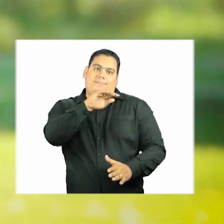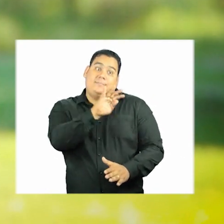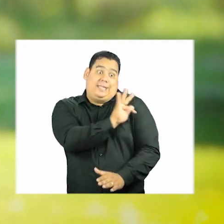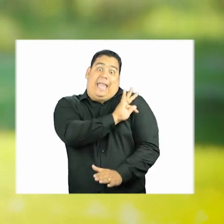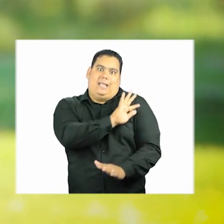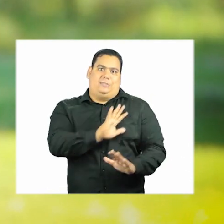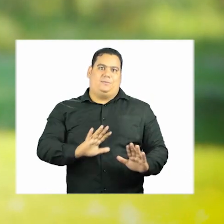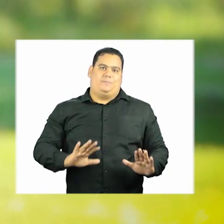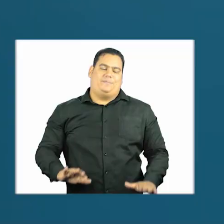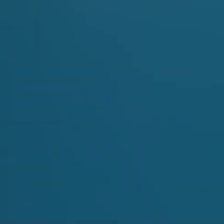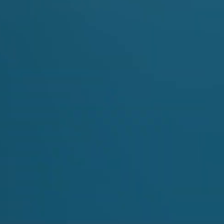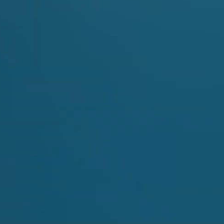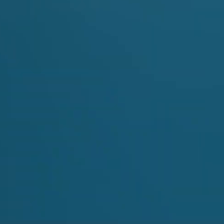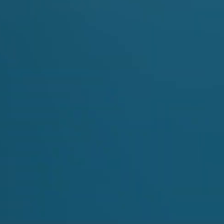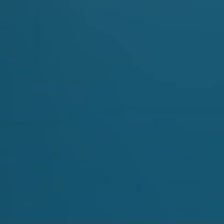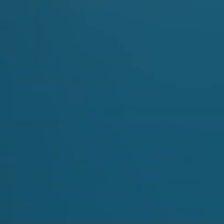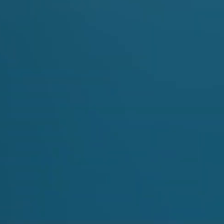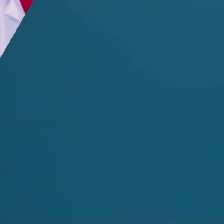técnicas.